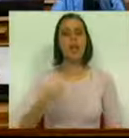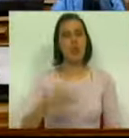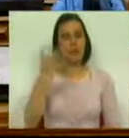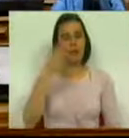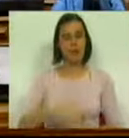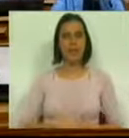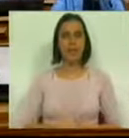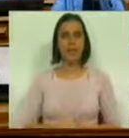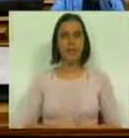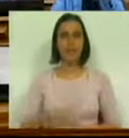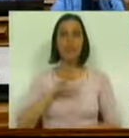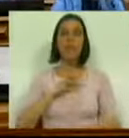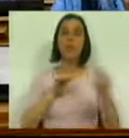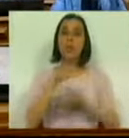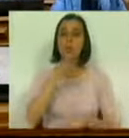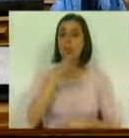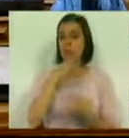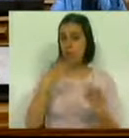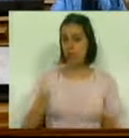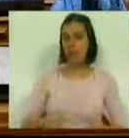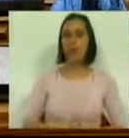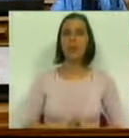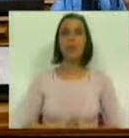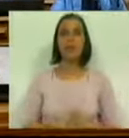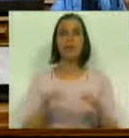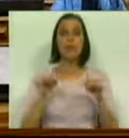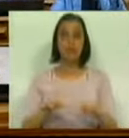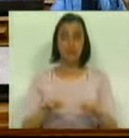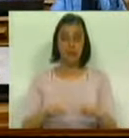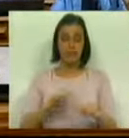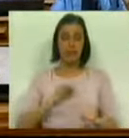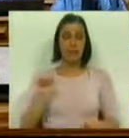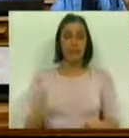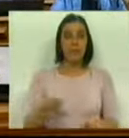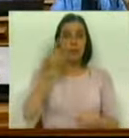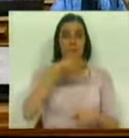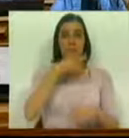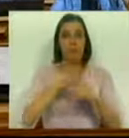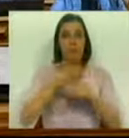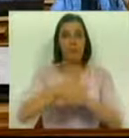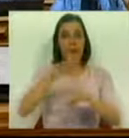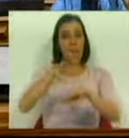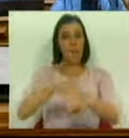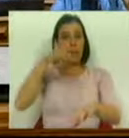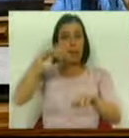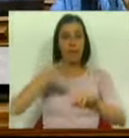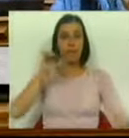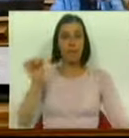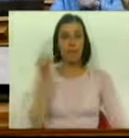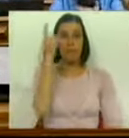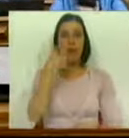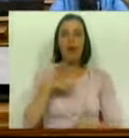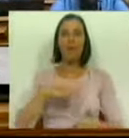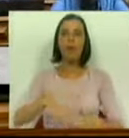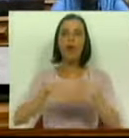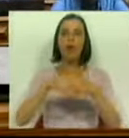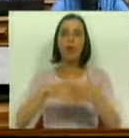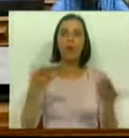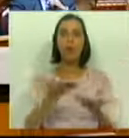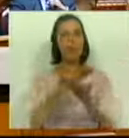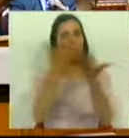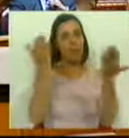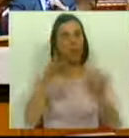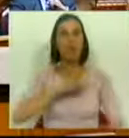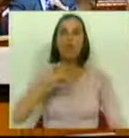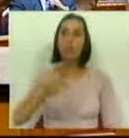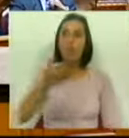Senhoras e senhores deputados, nesta que é a minha primeira intervenção em plenário, gostaria de cumprimentar a Exª.